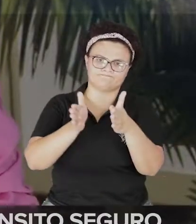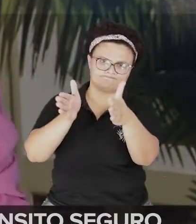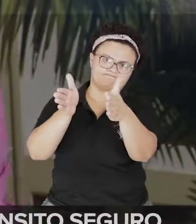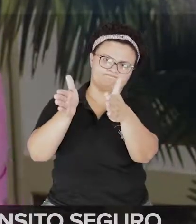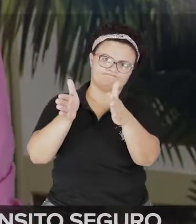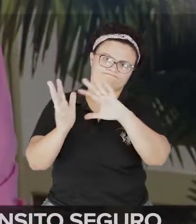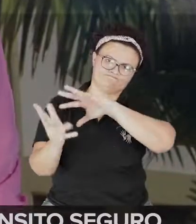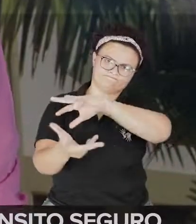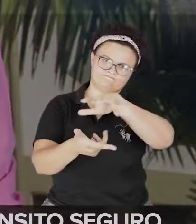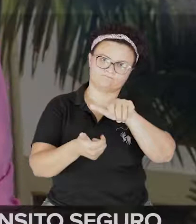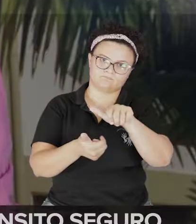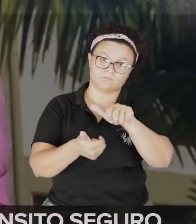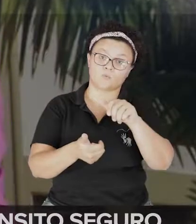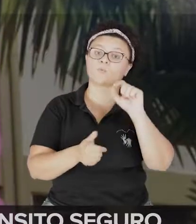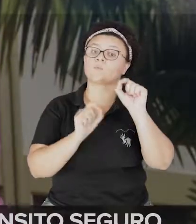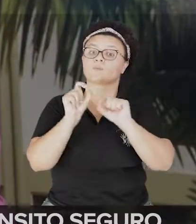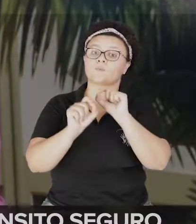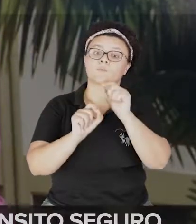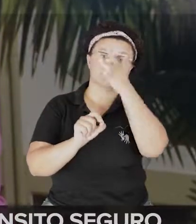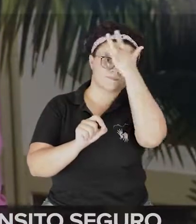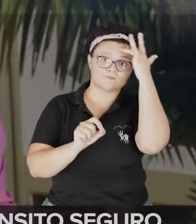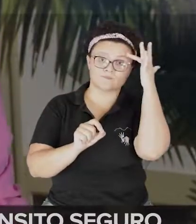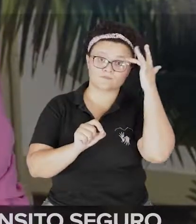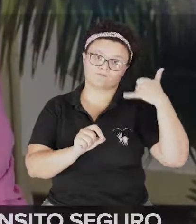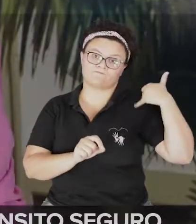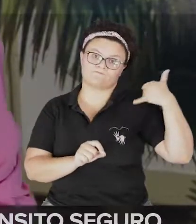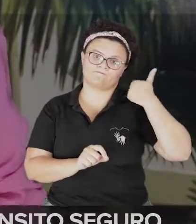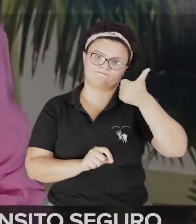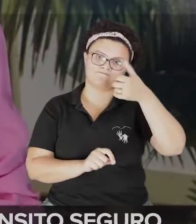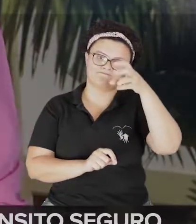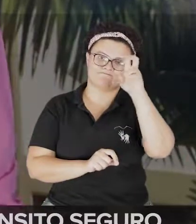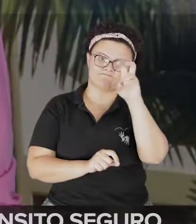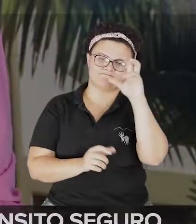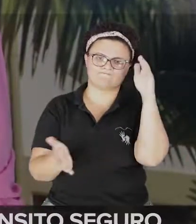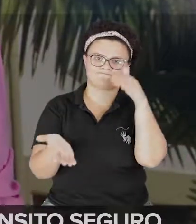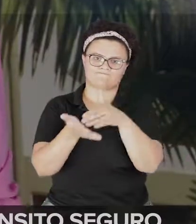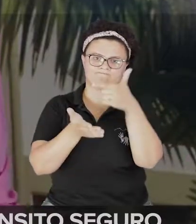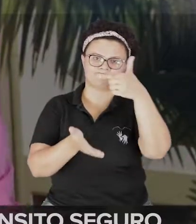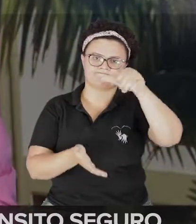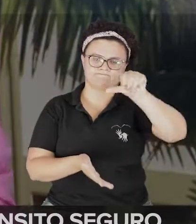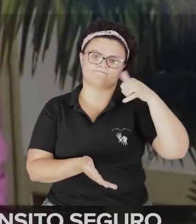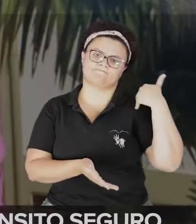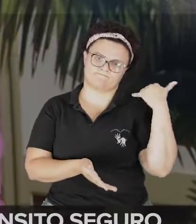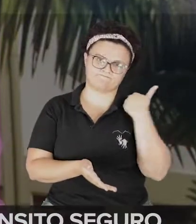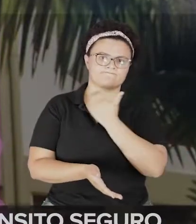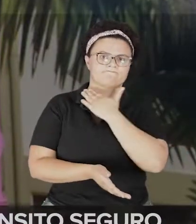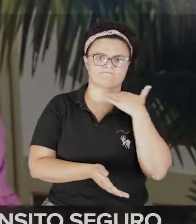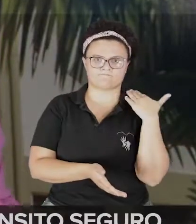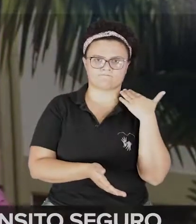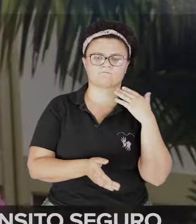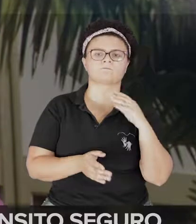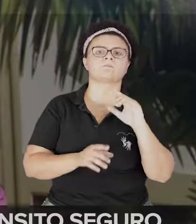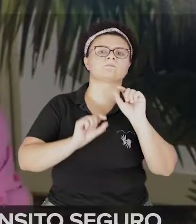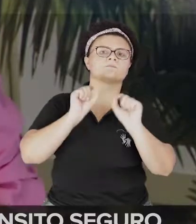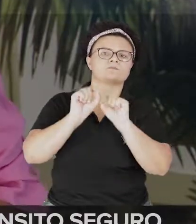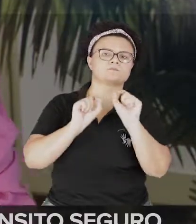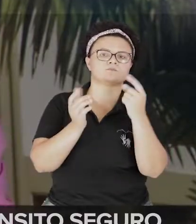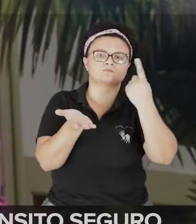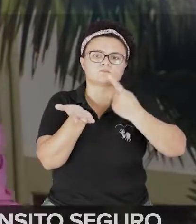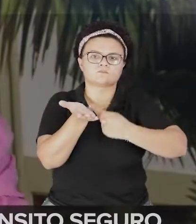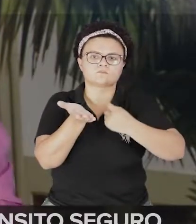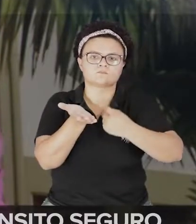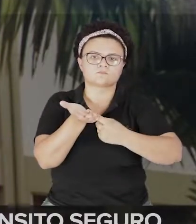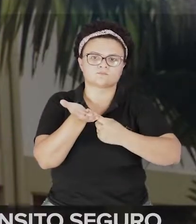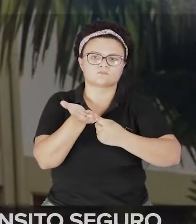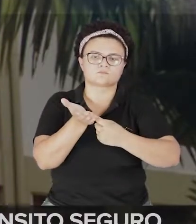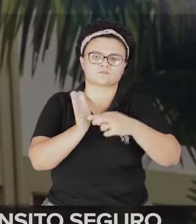vítimas são jovens de 15 a 29 anos. O mês foi escolhido por ter sido quando a resolução da ONU foi publicada, em